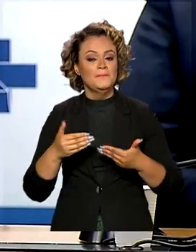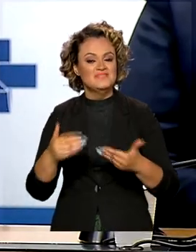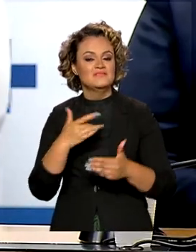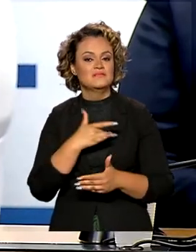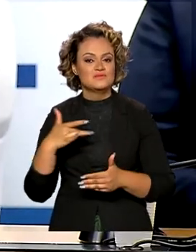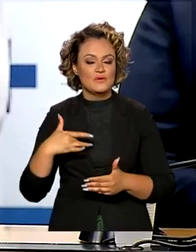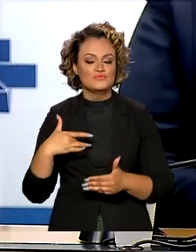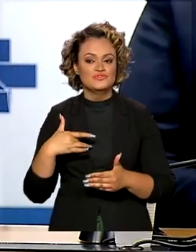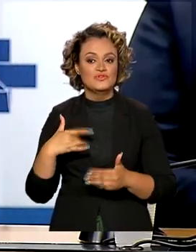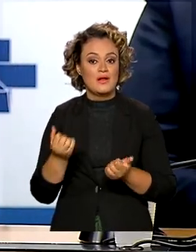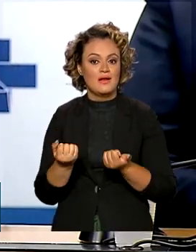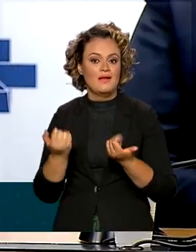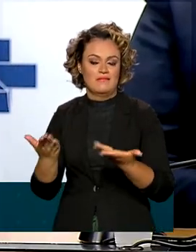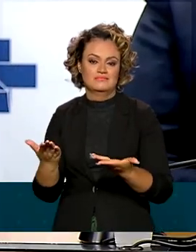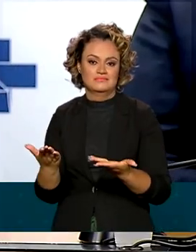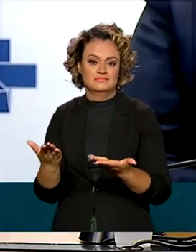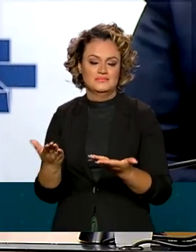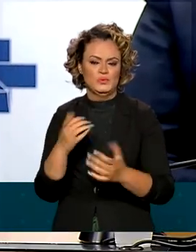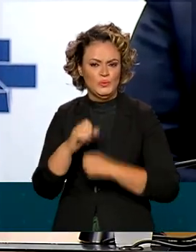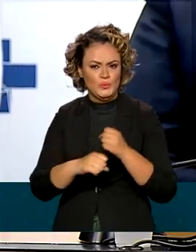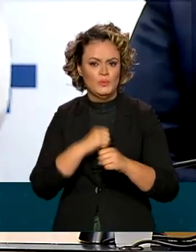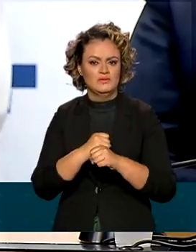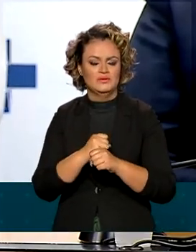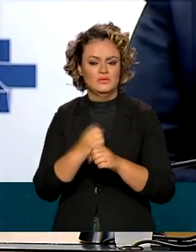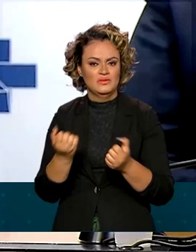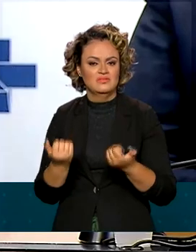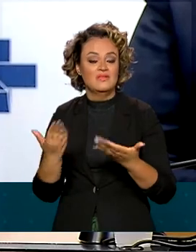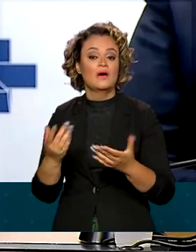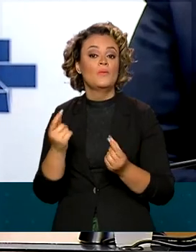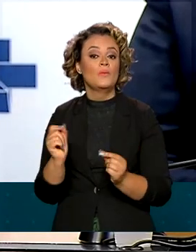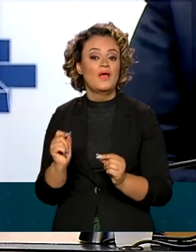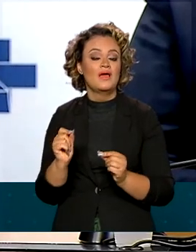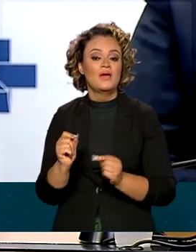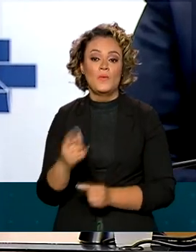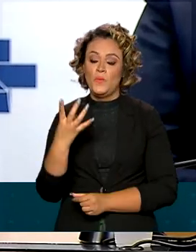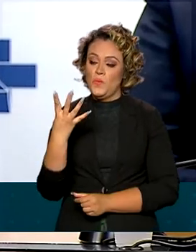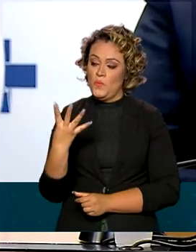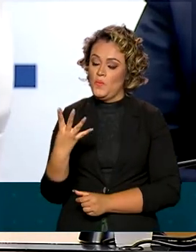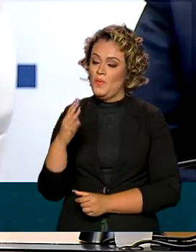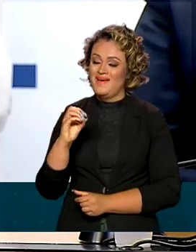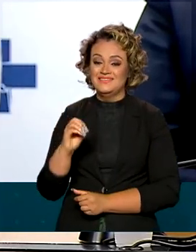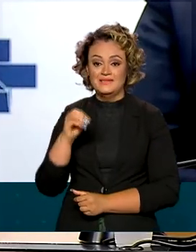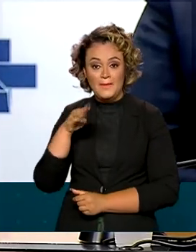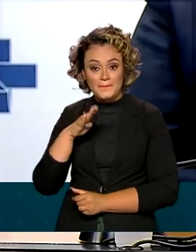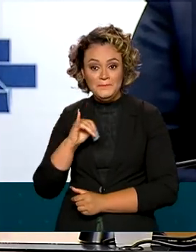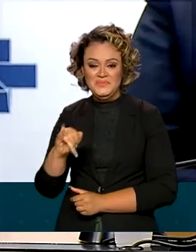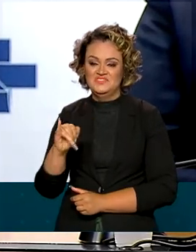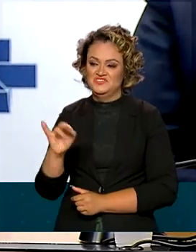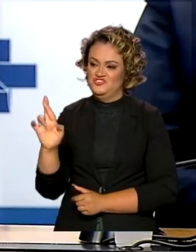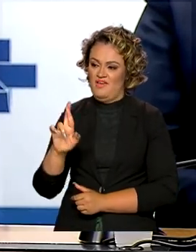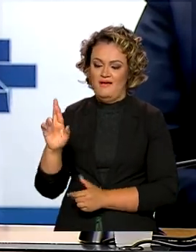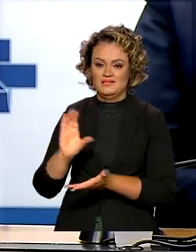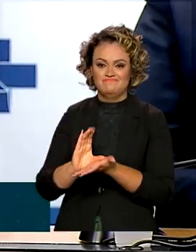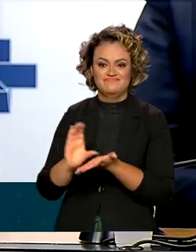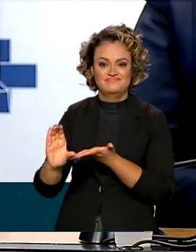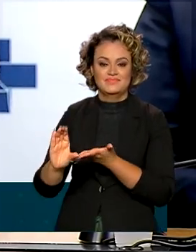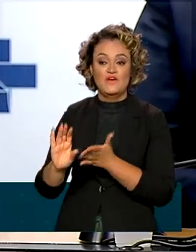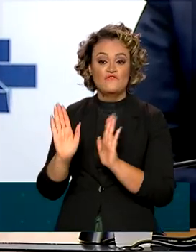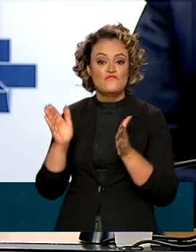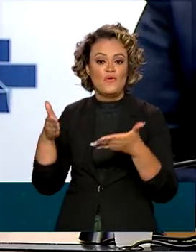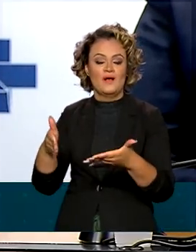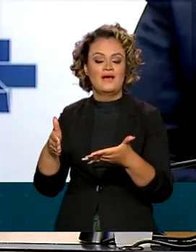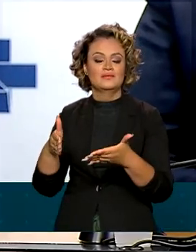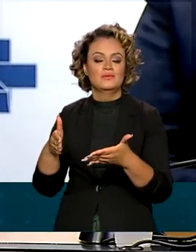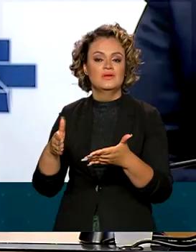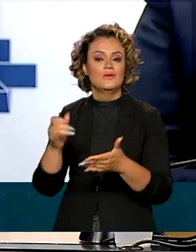Saúde dispende, anualmente, mais de 40 bilhões de reais somente para a